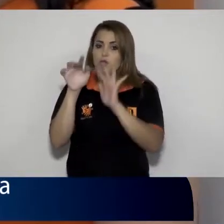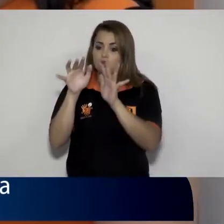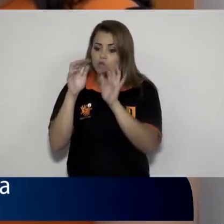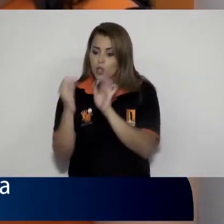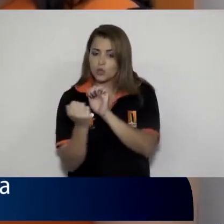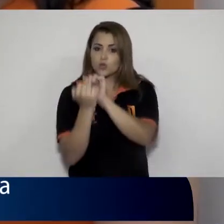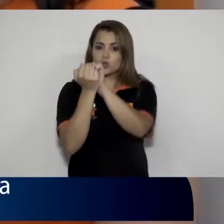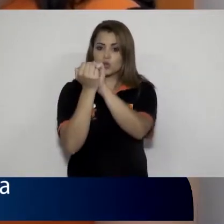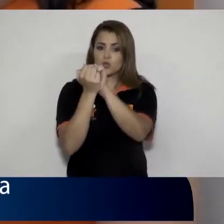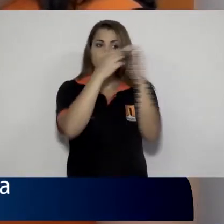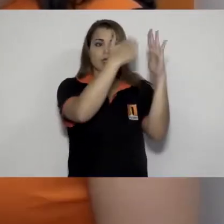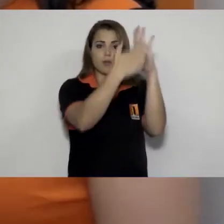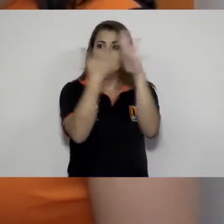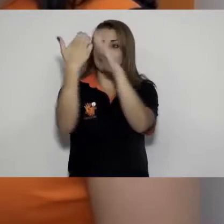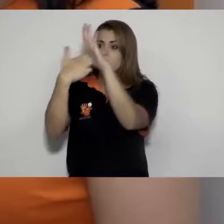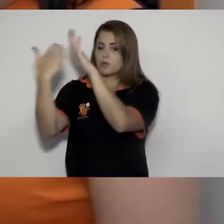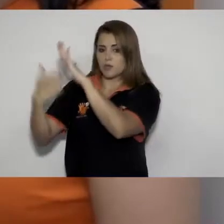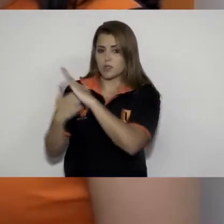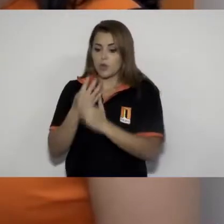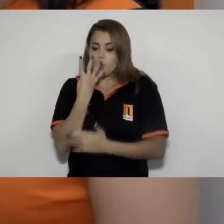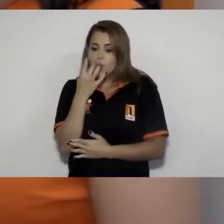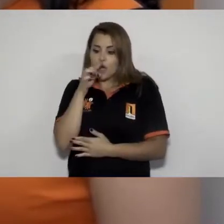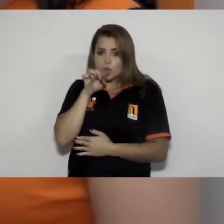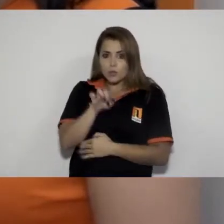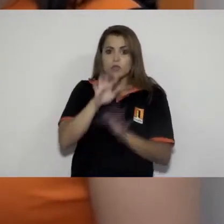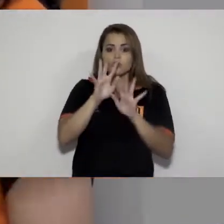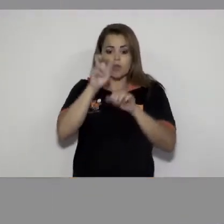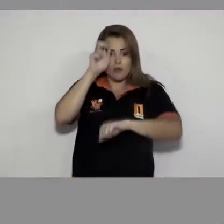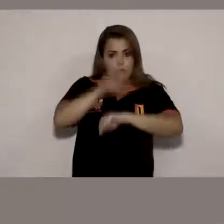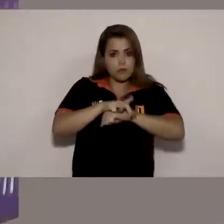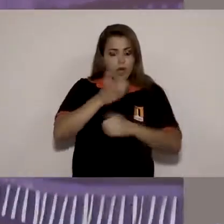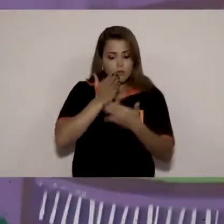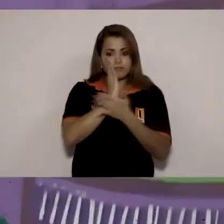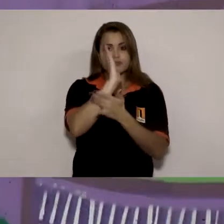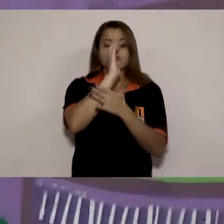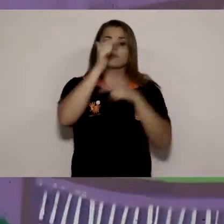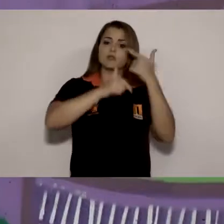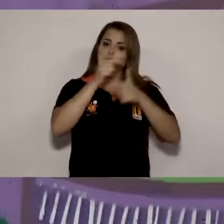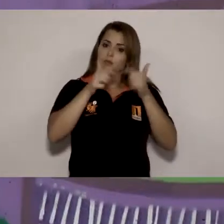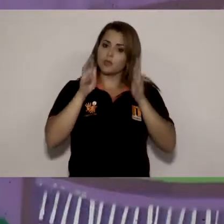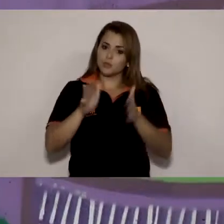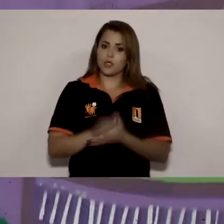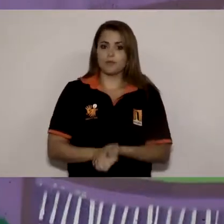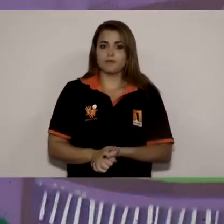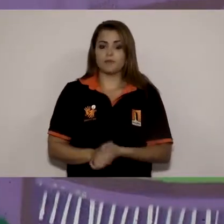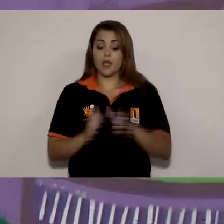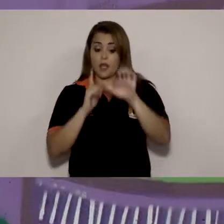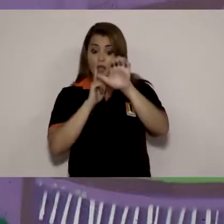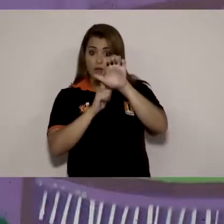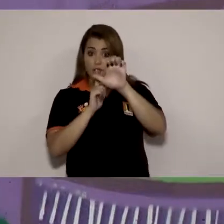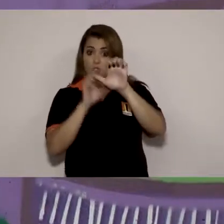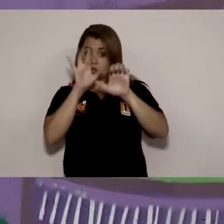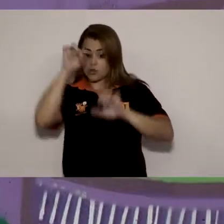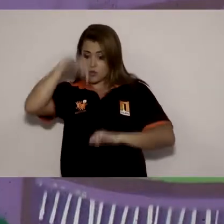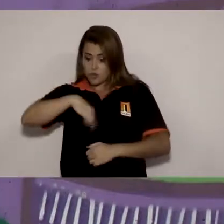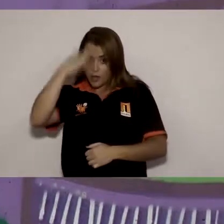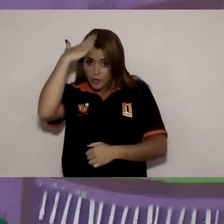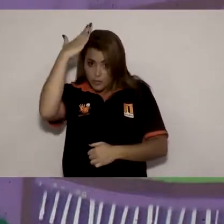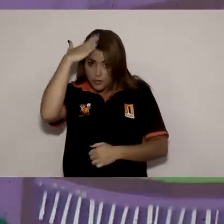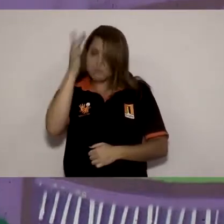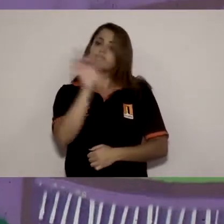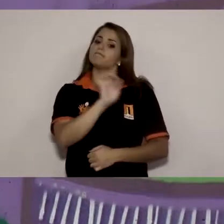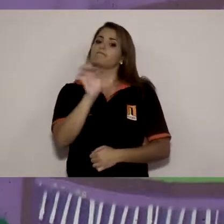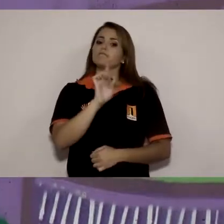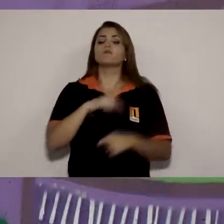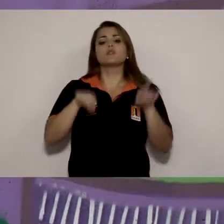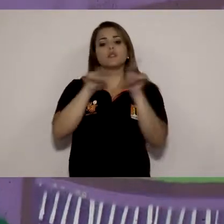parceria com empresas, mais de 4.900 conseguiram um emprego. E o Mais Eficiência ultrapassou as barreiras do Paraná e tem atendido